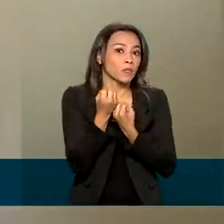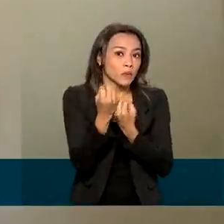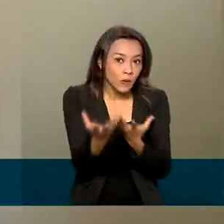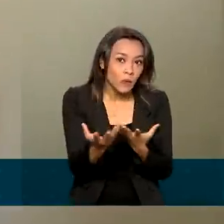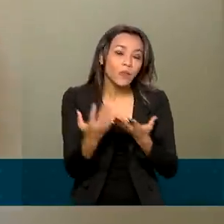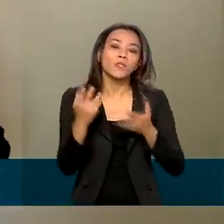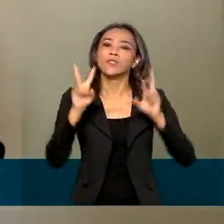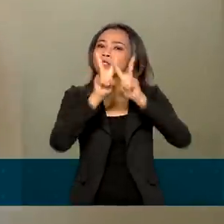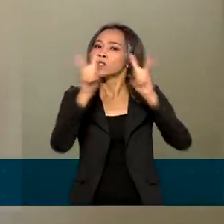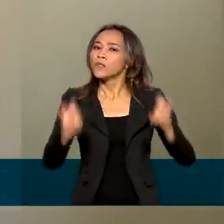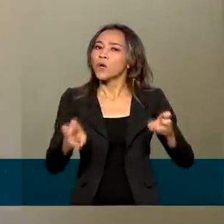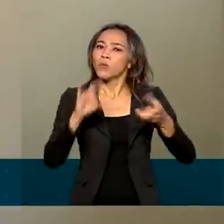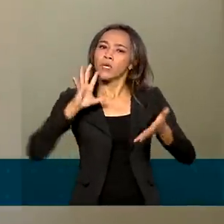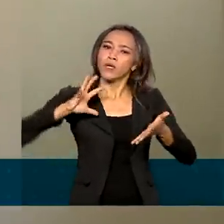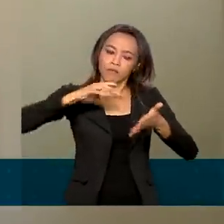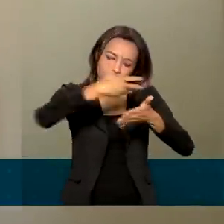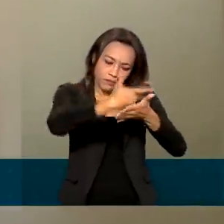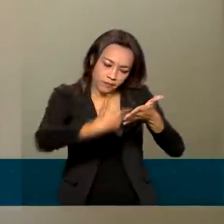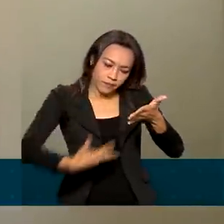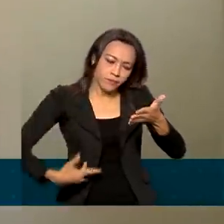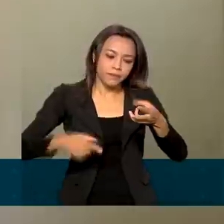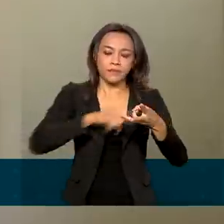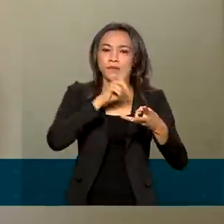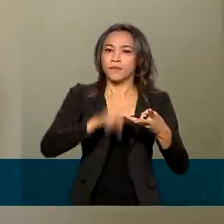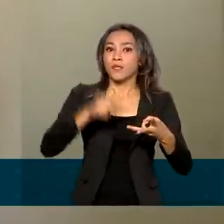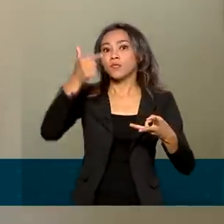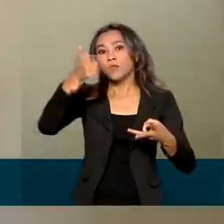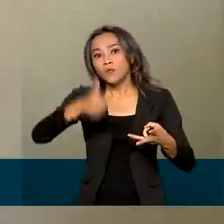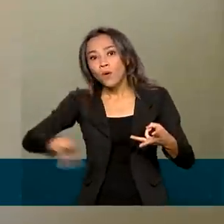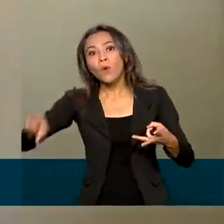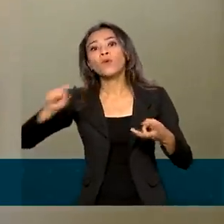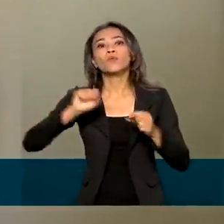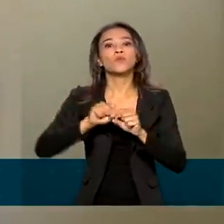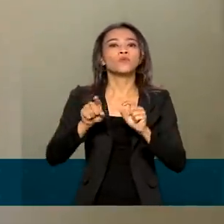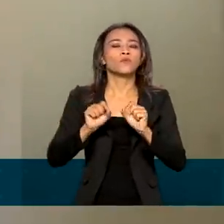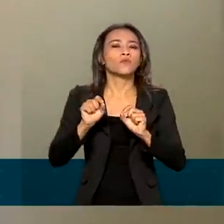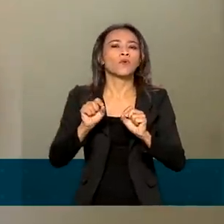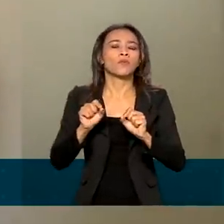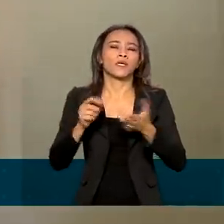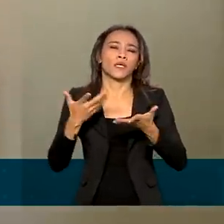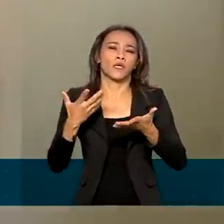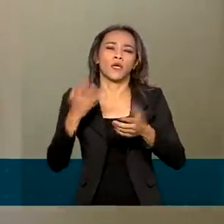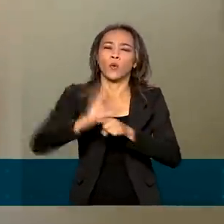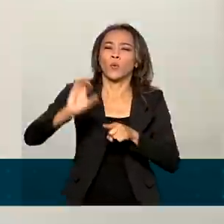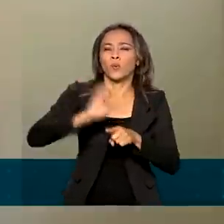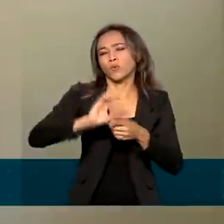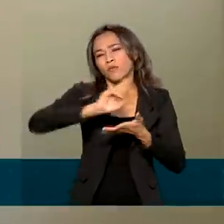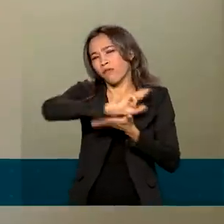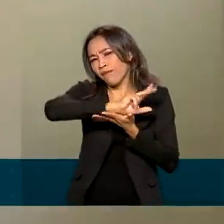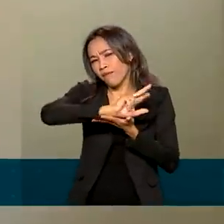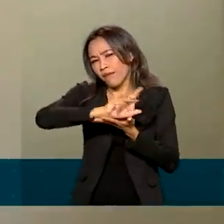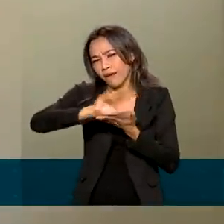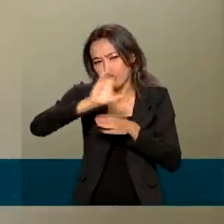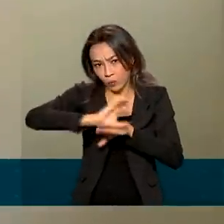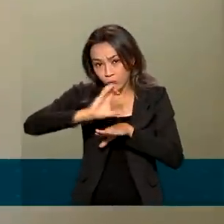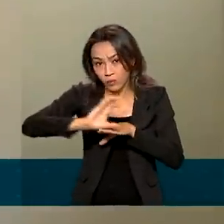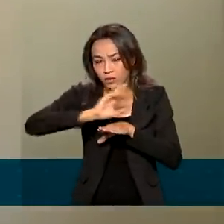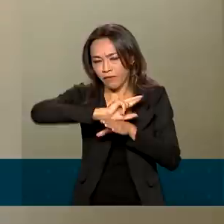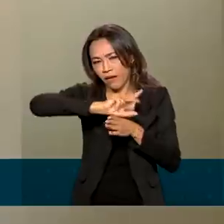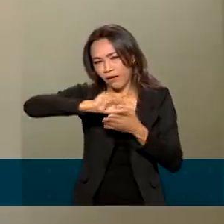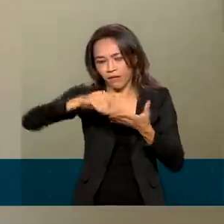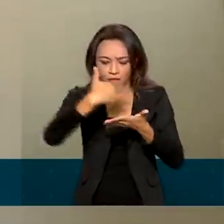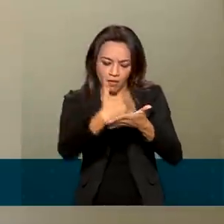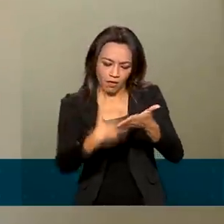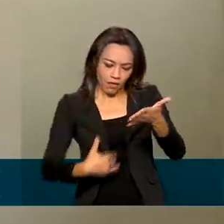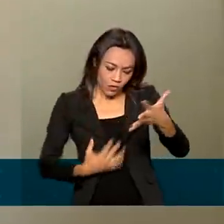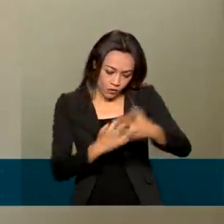registros, higienização dos seus cursos por meio de eliminação de duplicidades, entre outros. Com isso, totalizamos